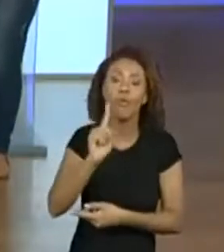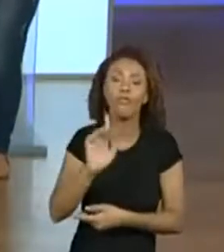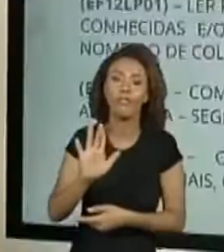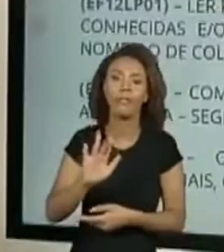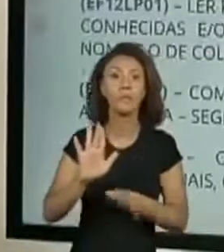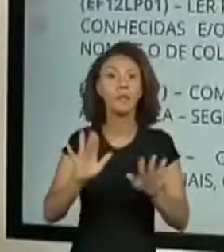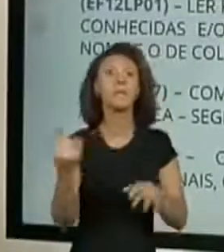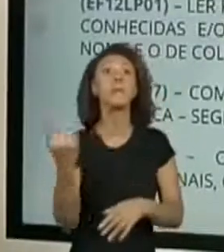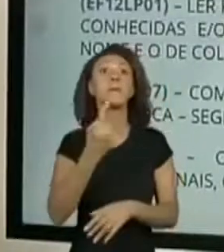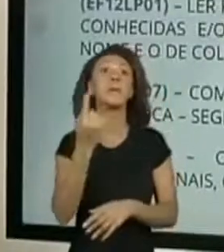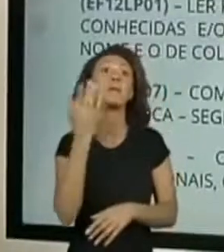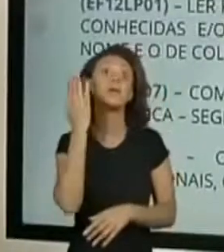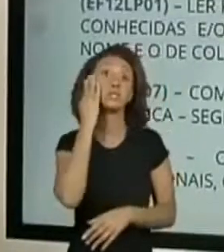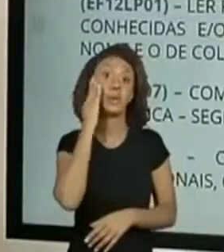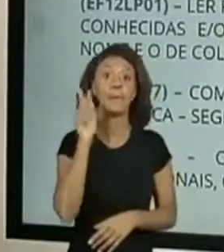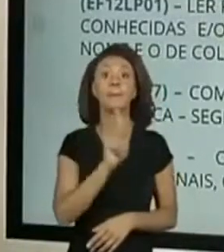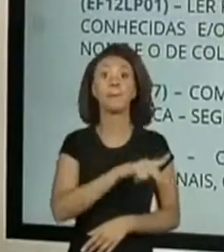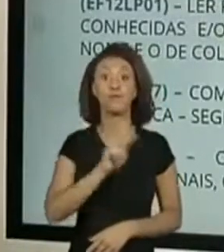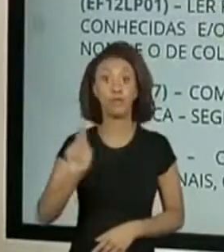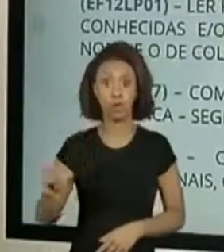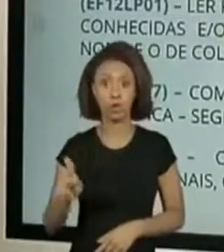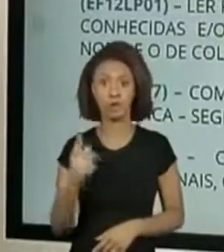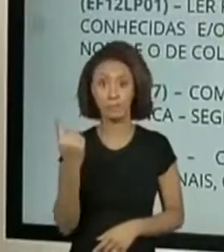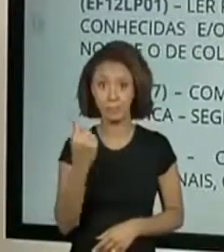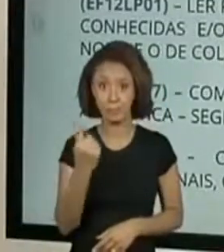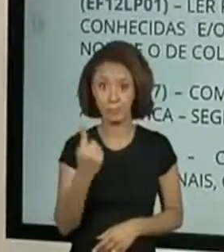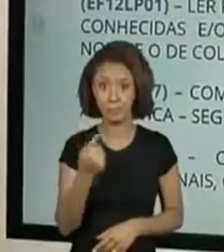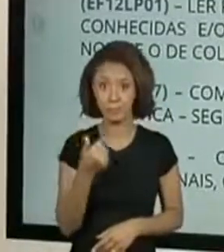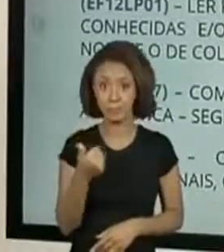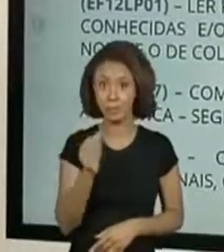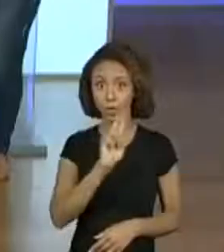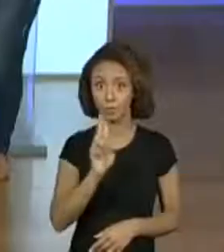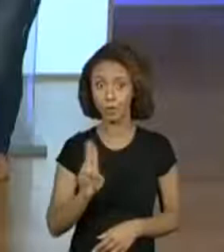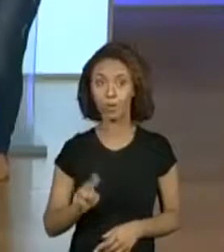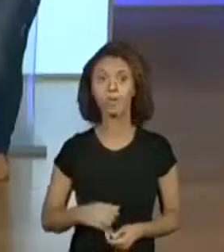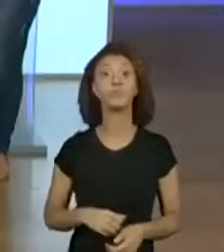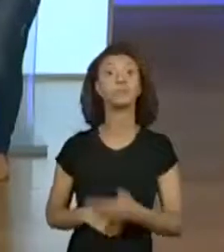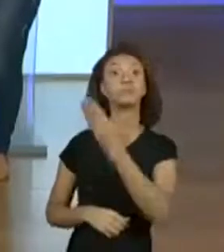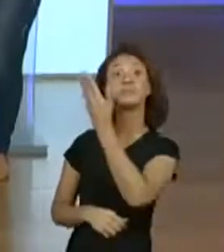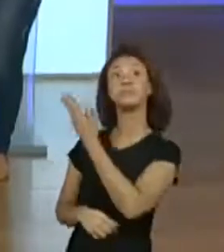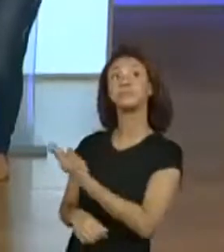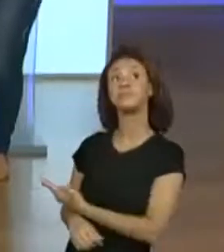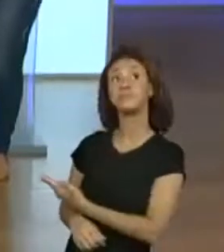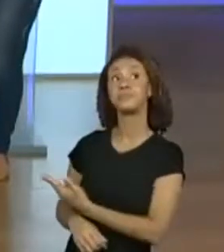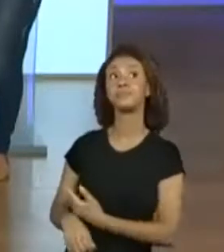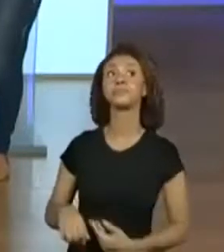primeiro vamos ler a lista dos nomes dos professores para ajudar, certo? Então, lá em cima.